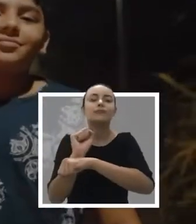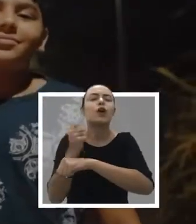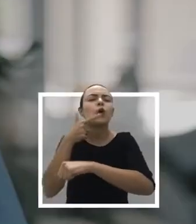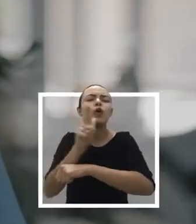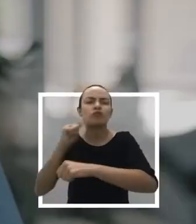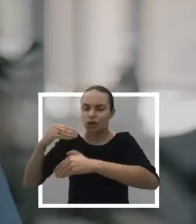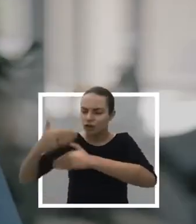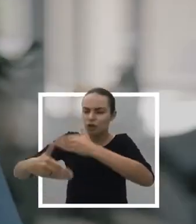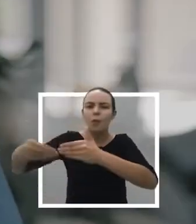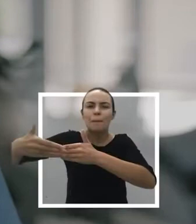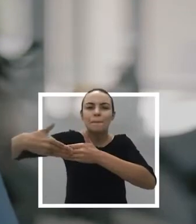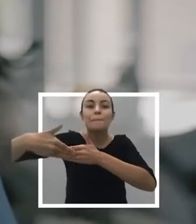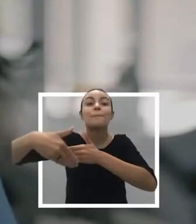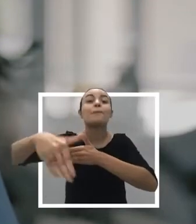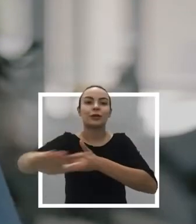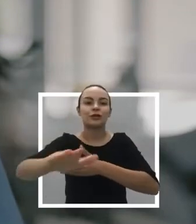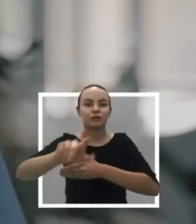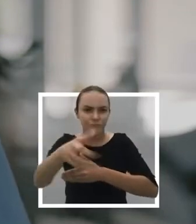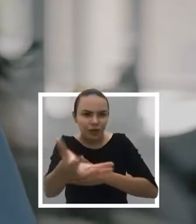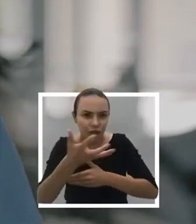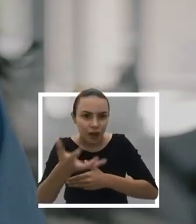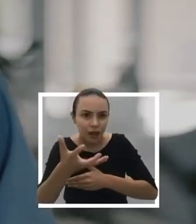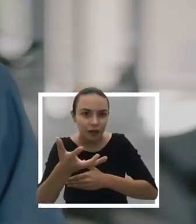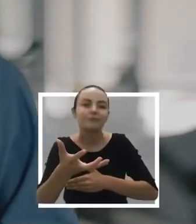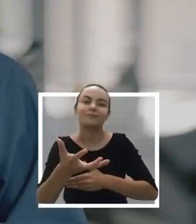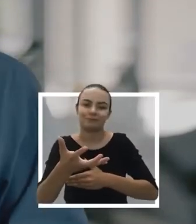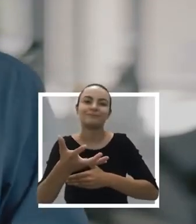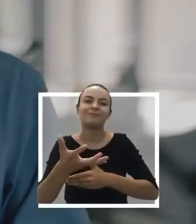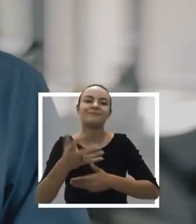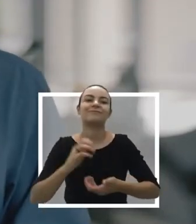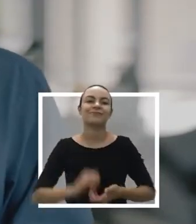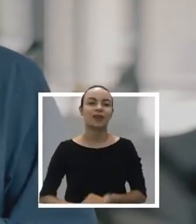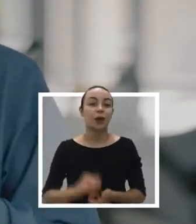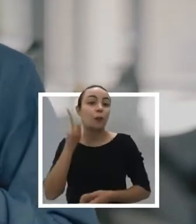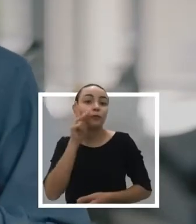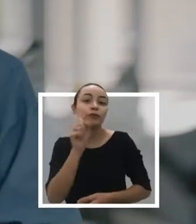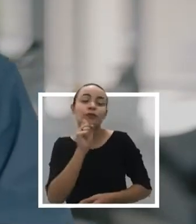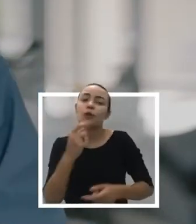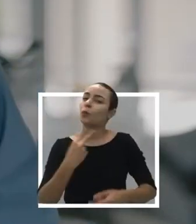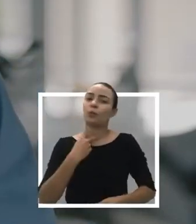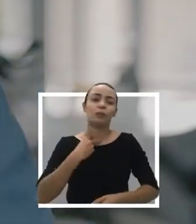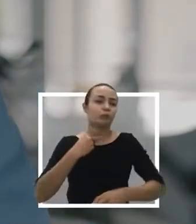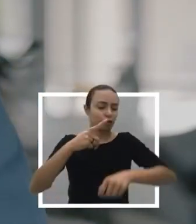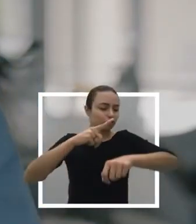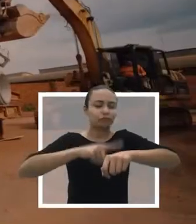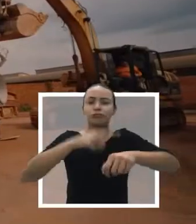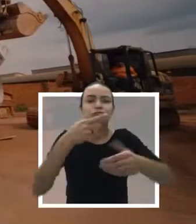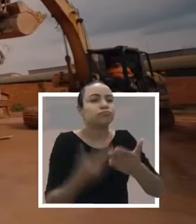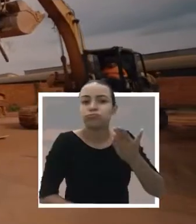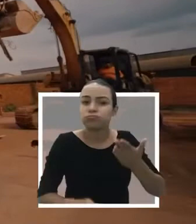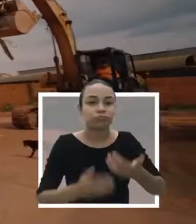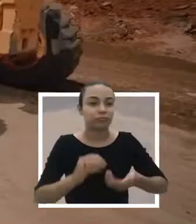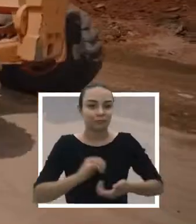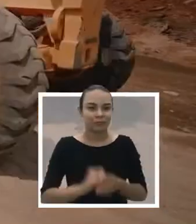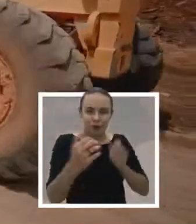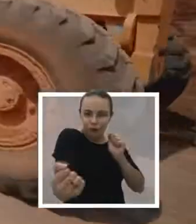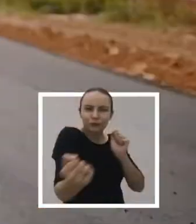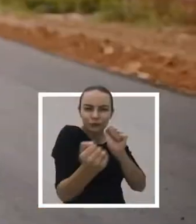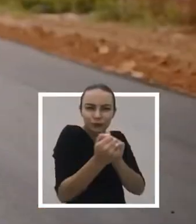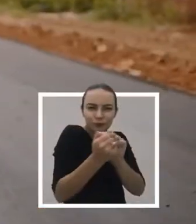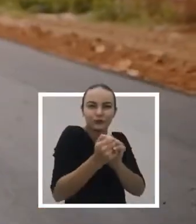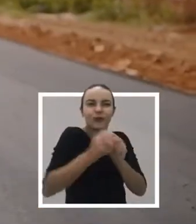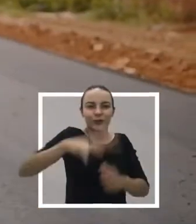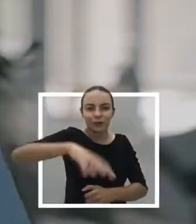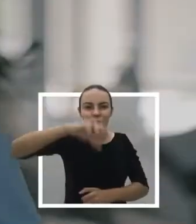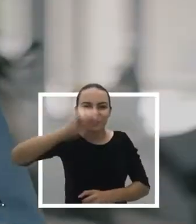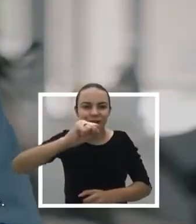positivo, mas não definitivo. Podemos avançar mais, é só você querer. Porto Velho não tem tempo